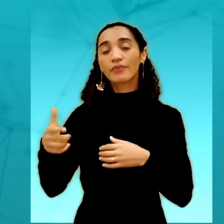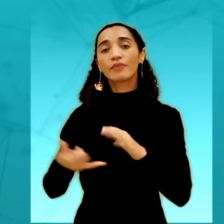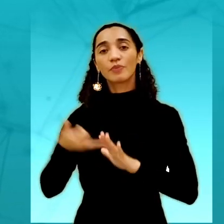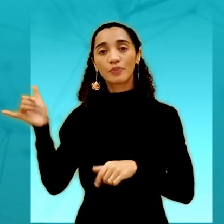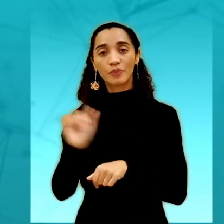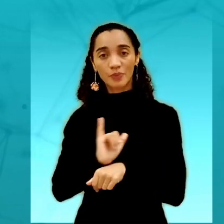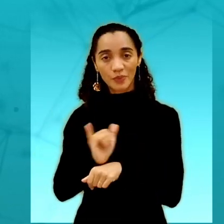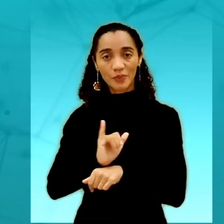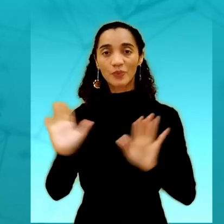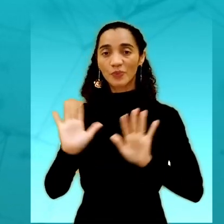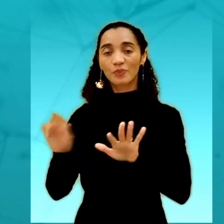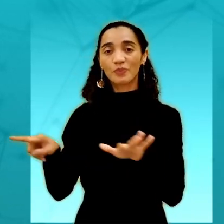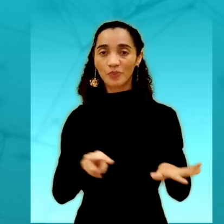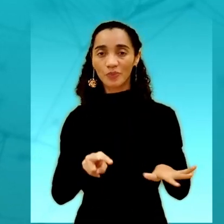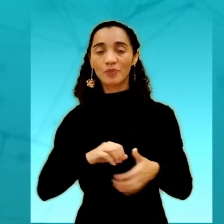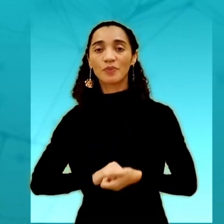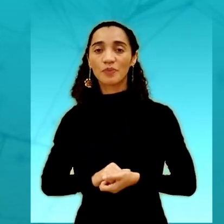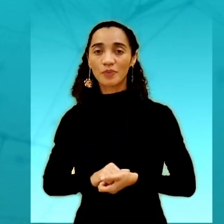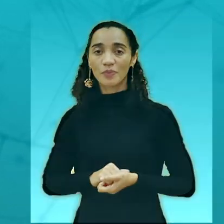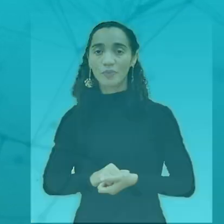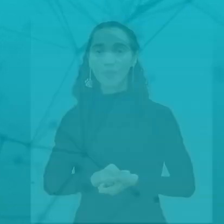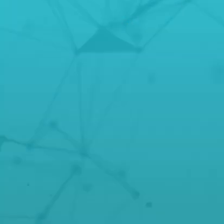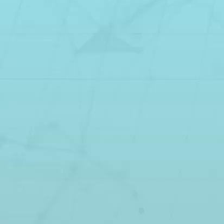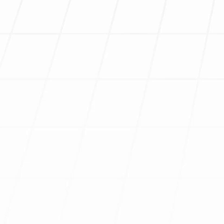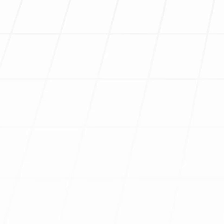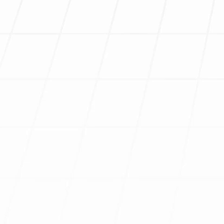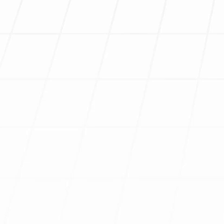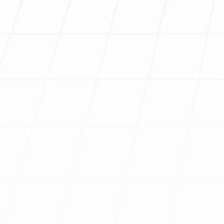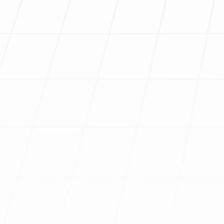esqueça de deixar o like e se inscrever no canal. Até a próxima semana!